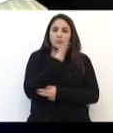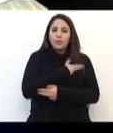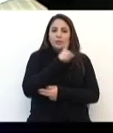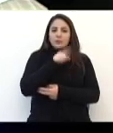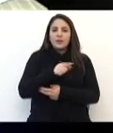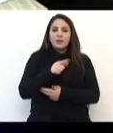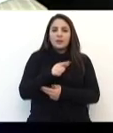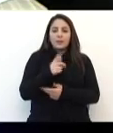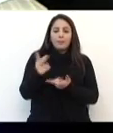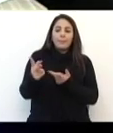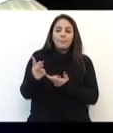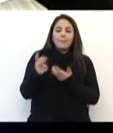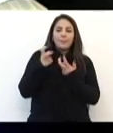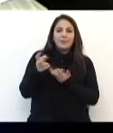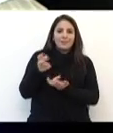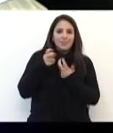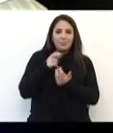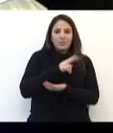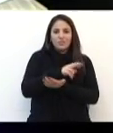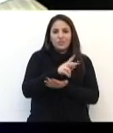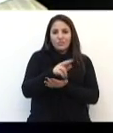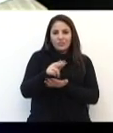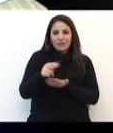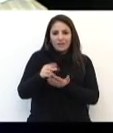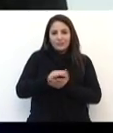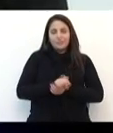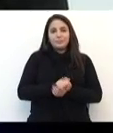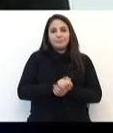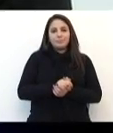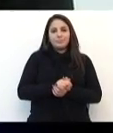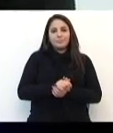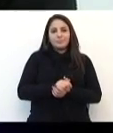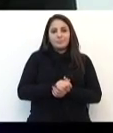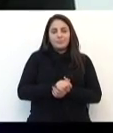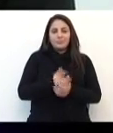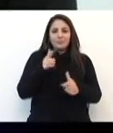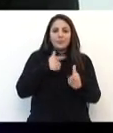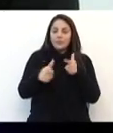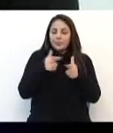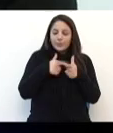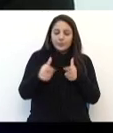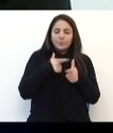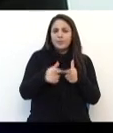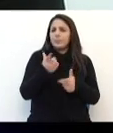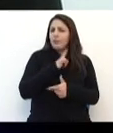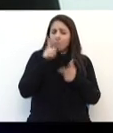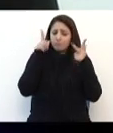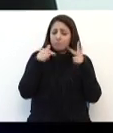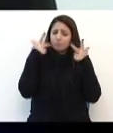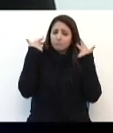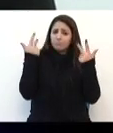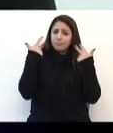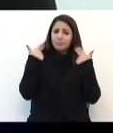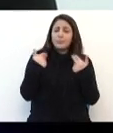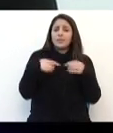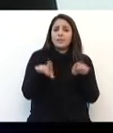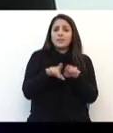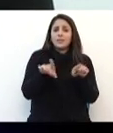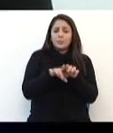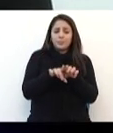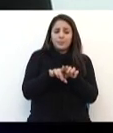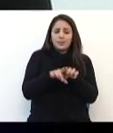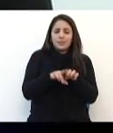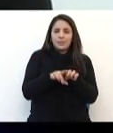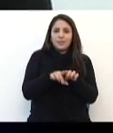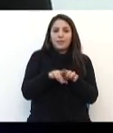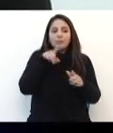perceber os diferentes, os problemas que são comuns, porém